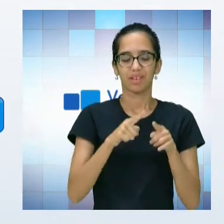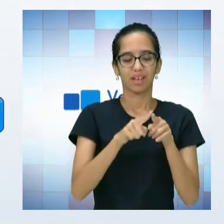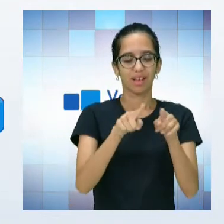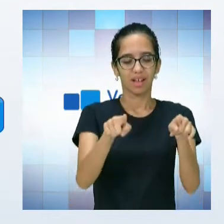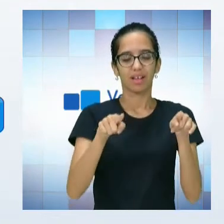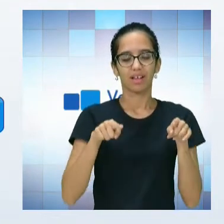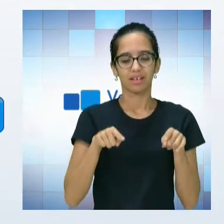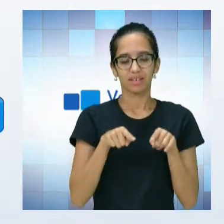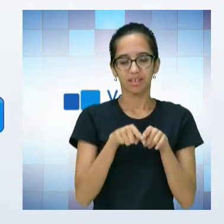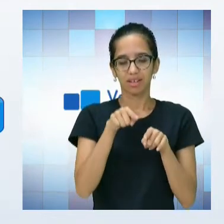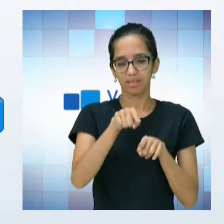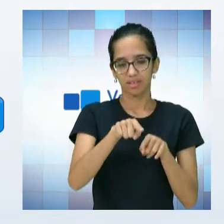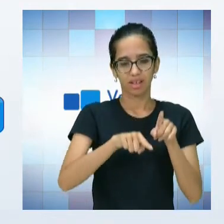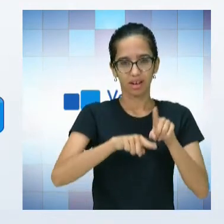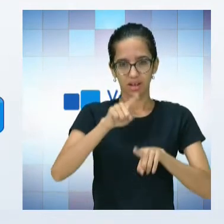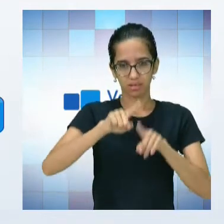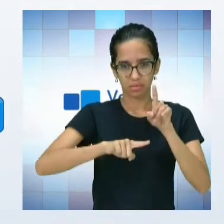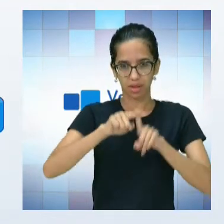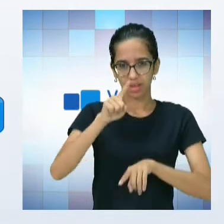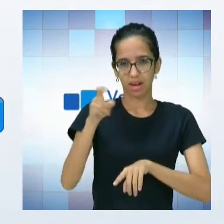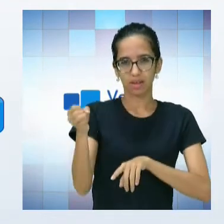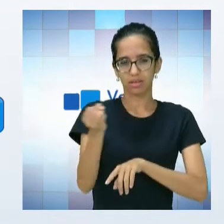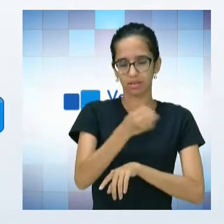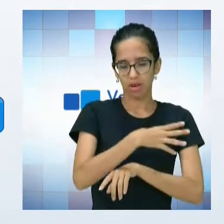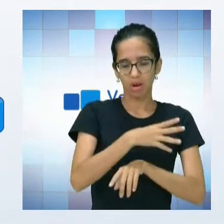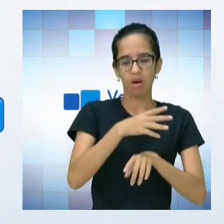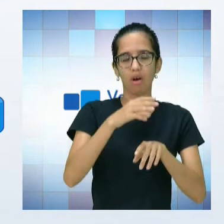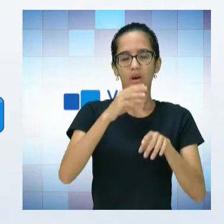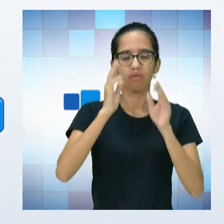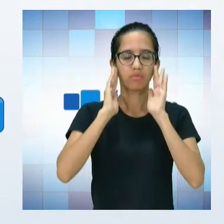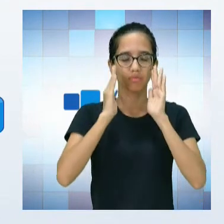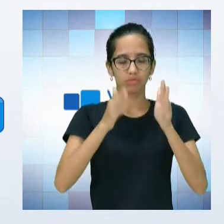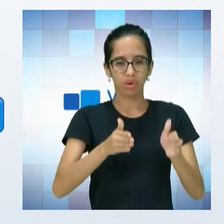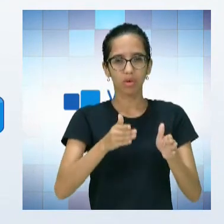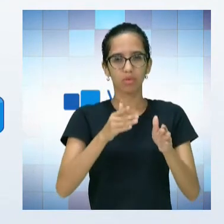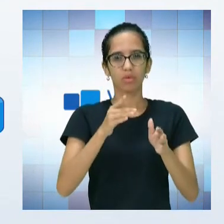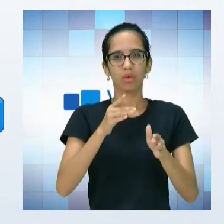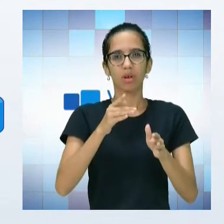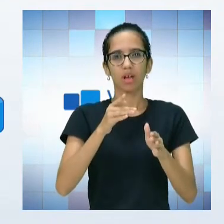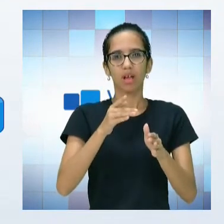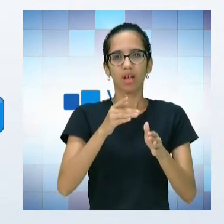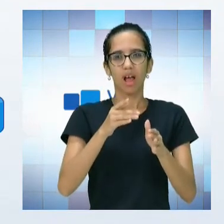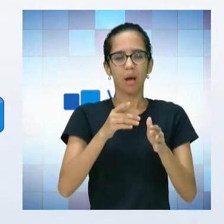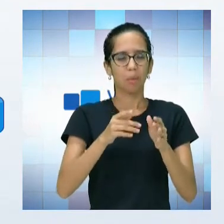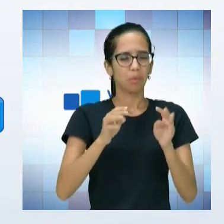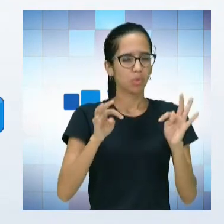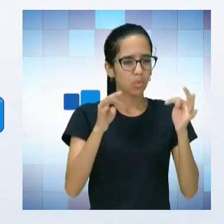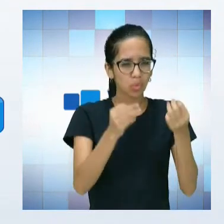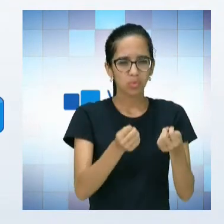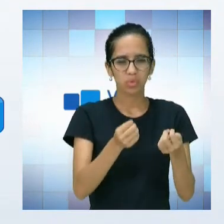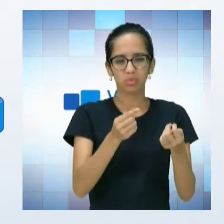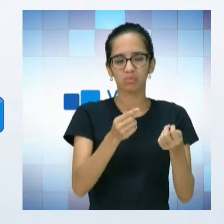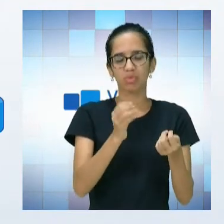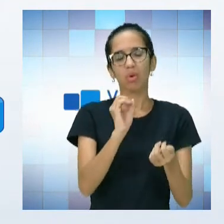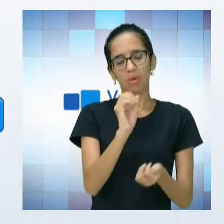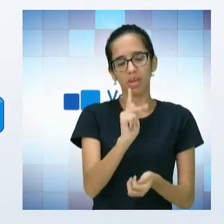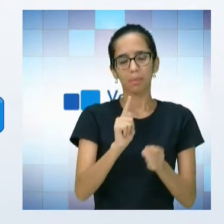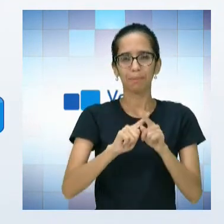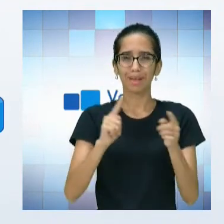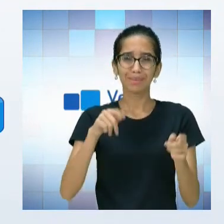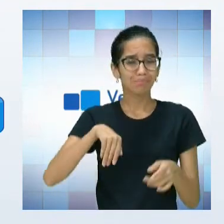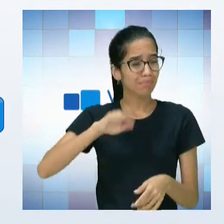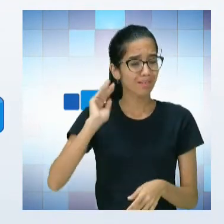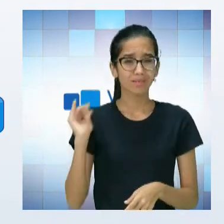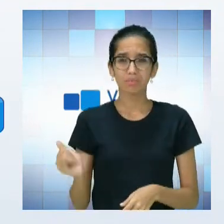representa quase nada. O importante é o resultado que esse laboratório pode trazer para os nossos alunos, né?